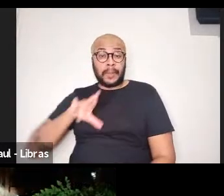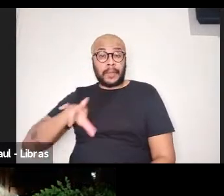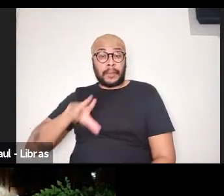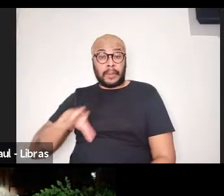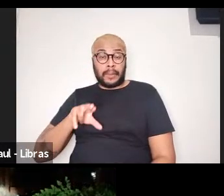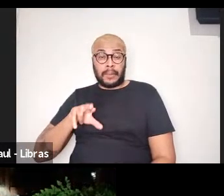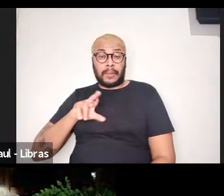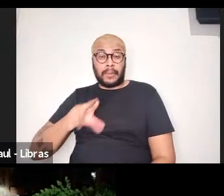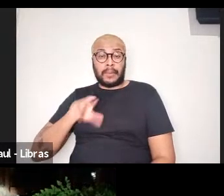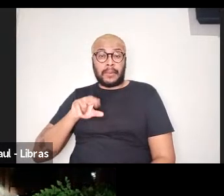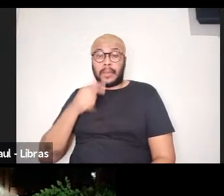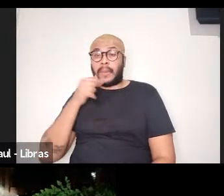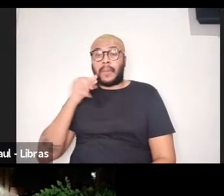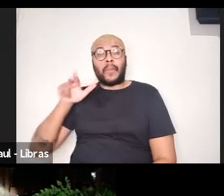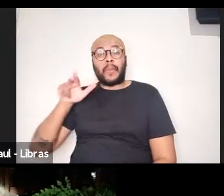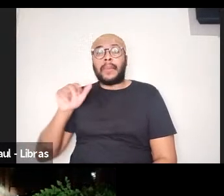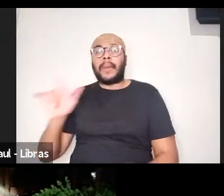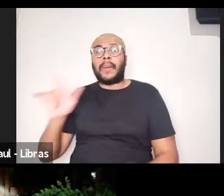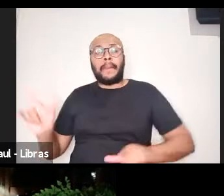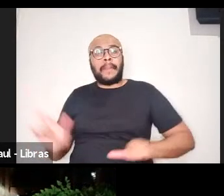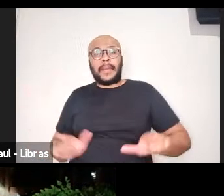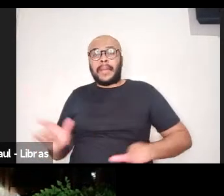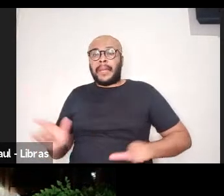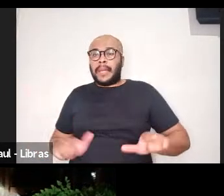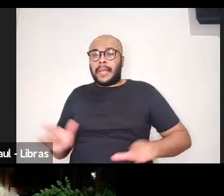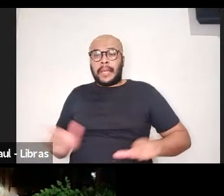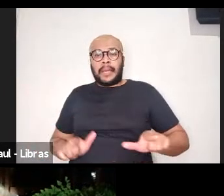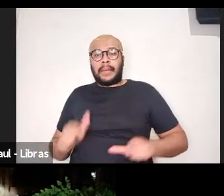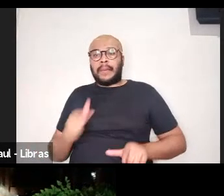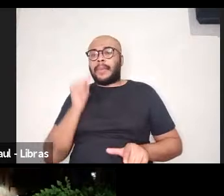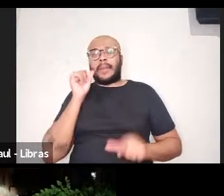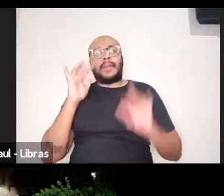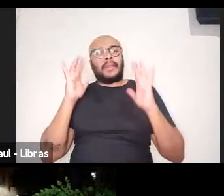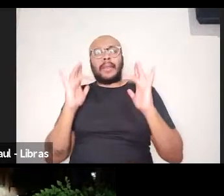irmãos, primas, sobrinhos, enamoradas,